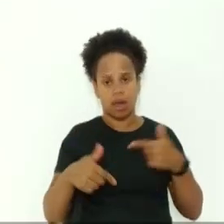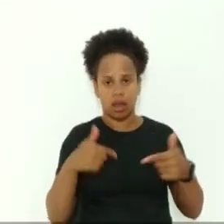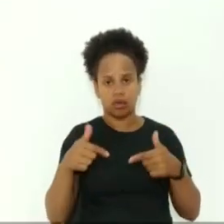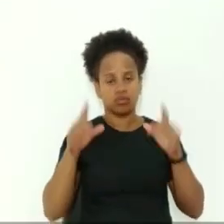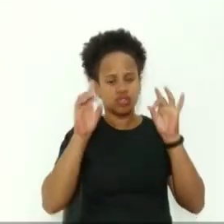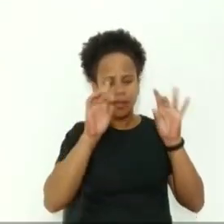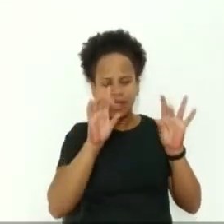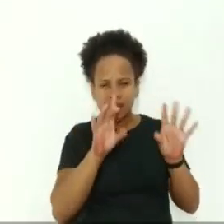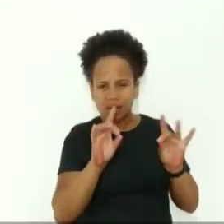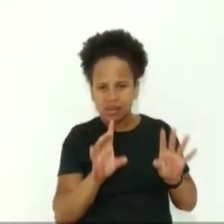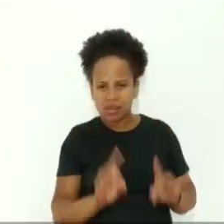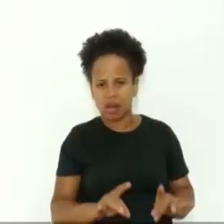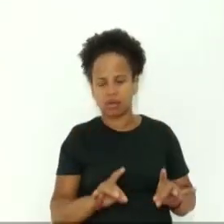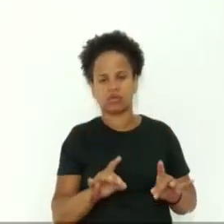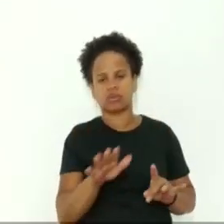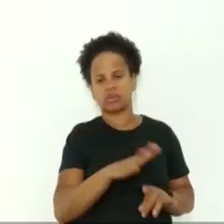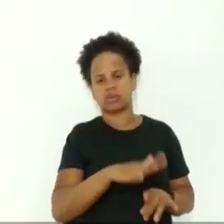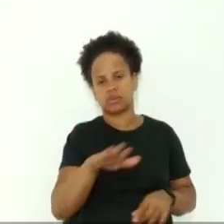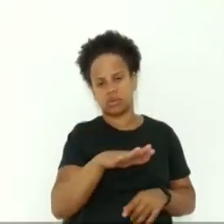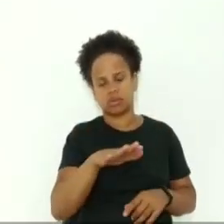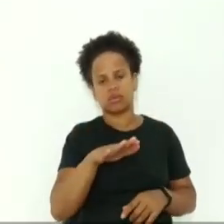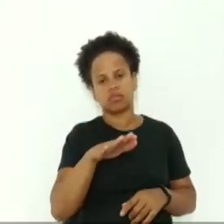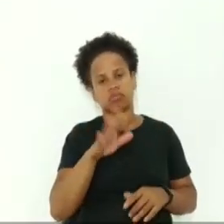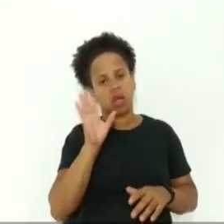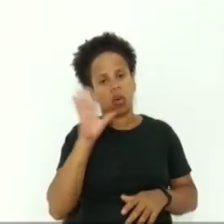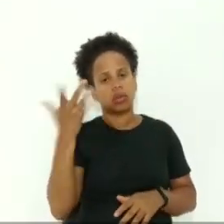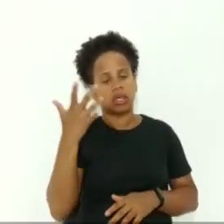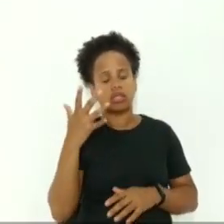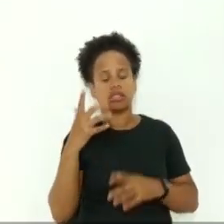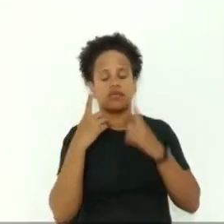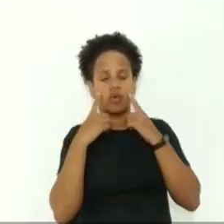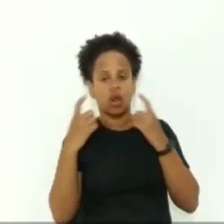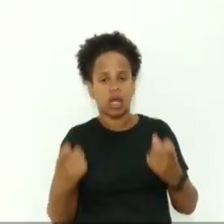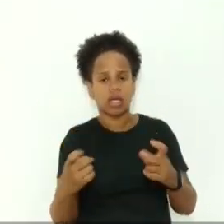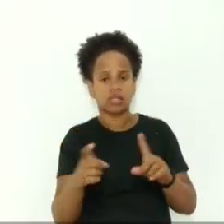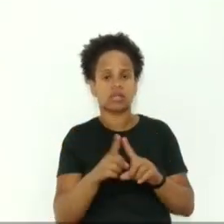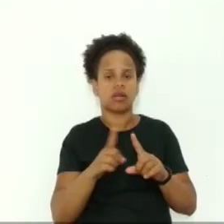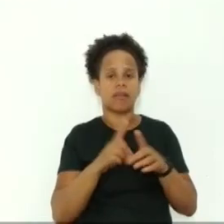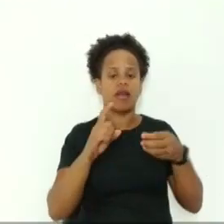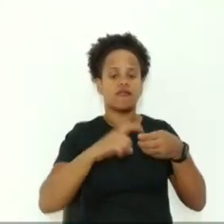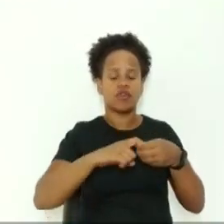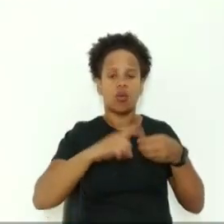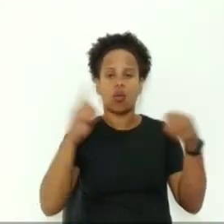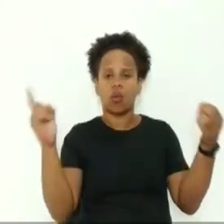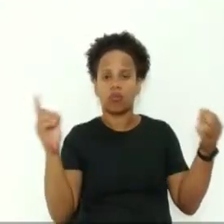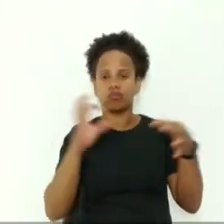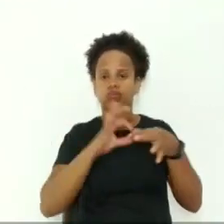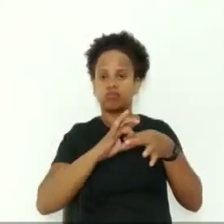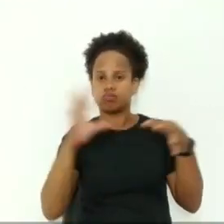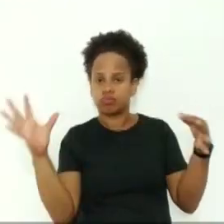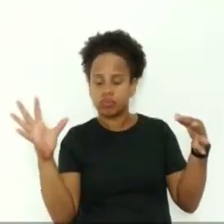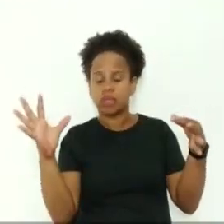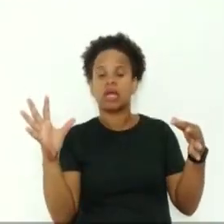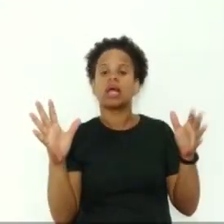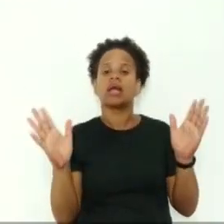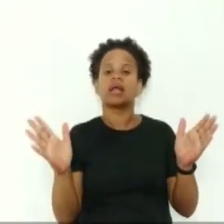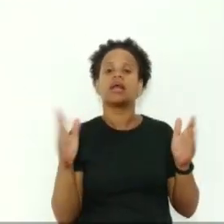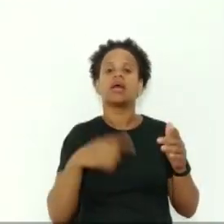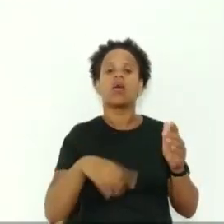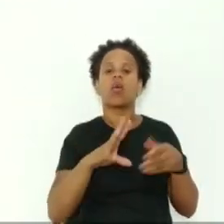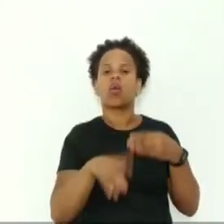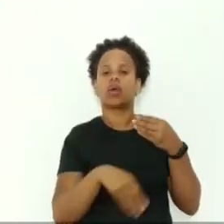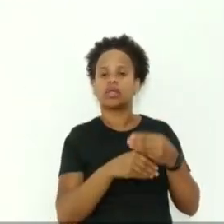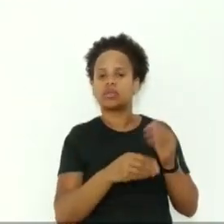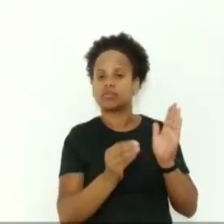especializado nessa situação de violência, de rompimento de vínculos. E eu tinha também colocado essa emenda no projeto